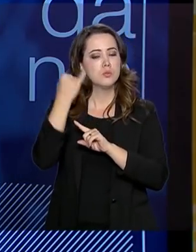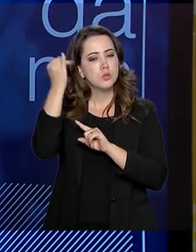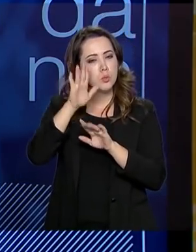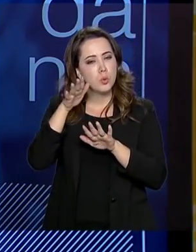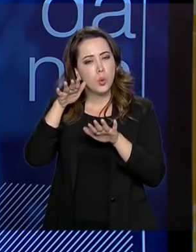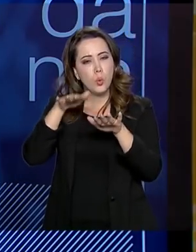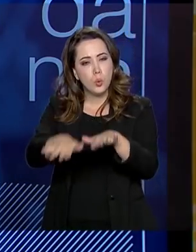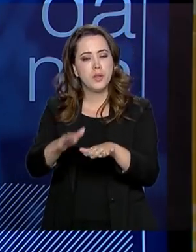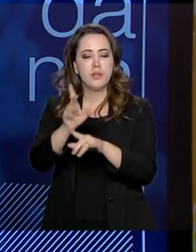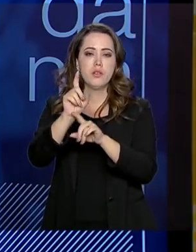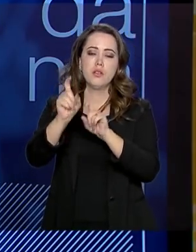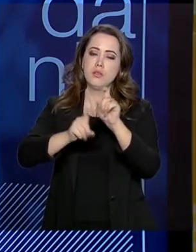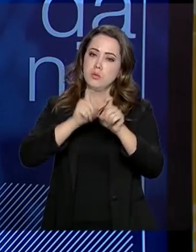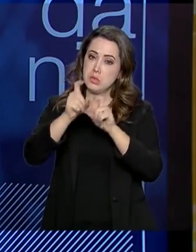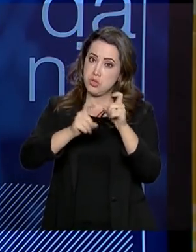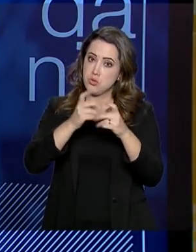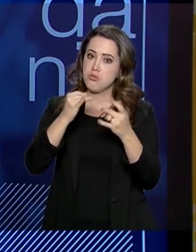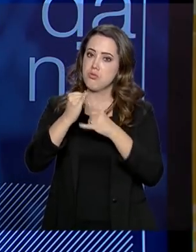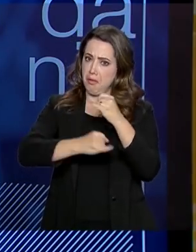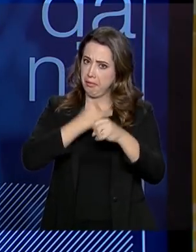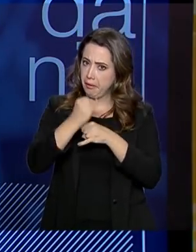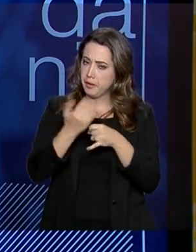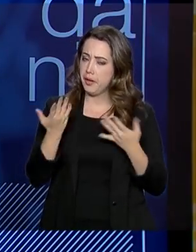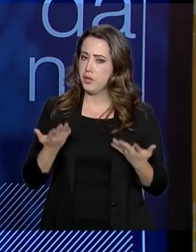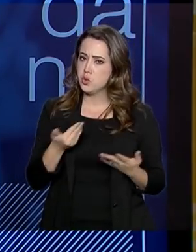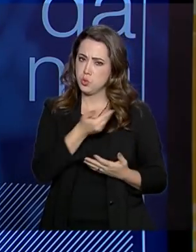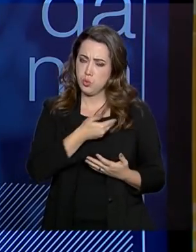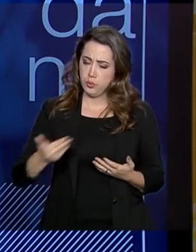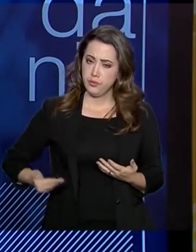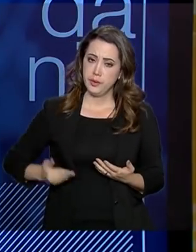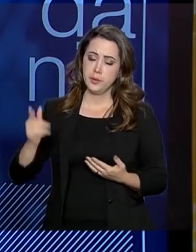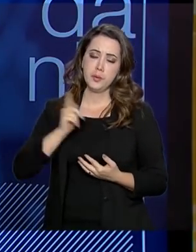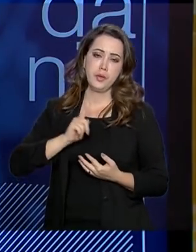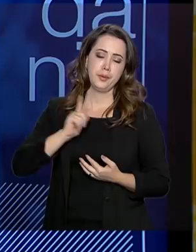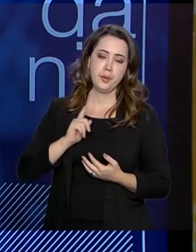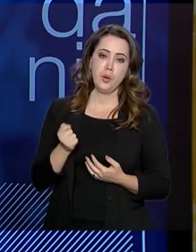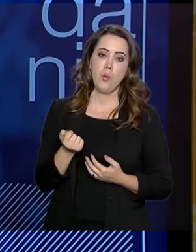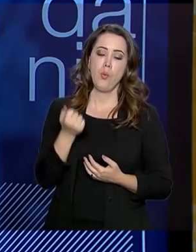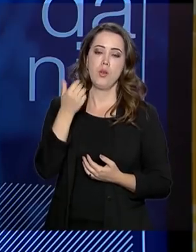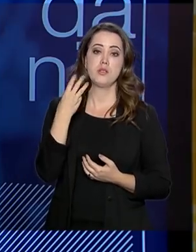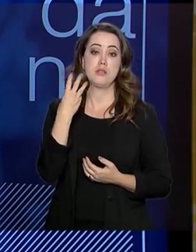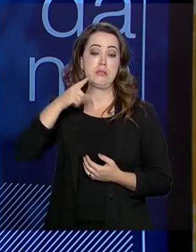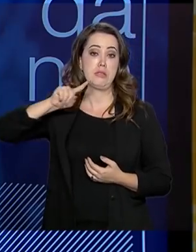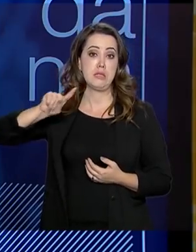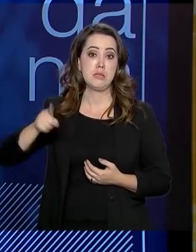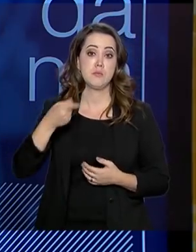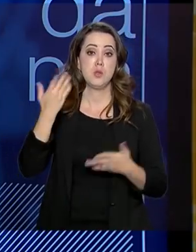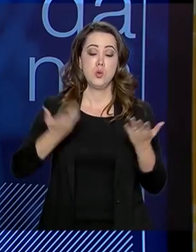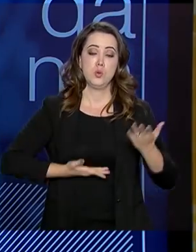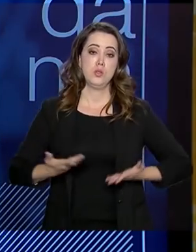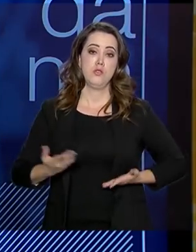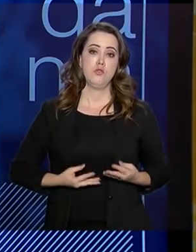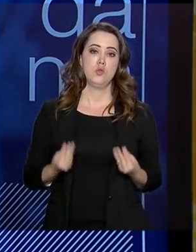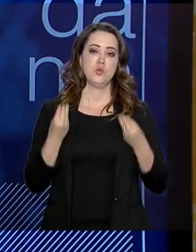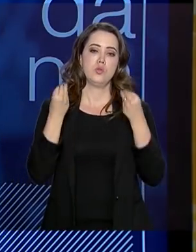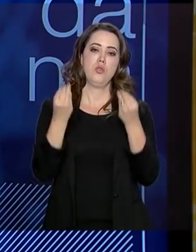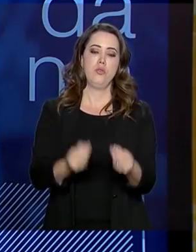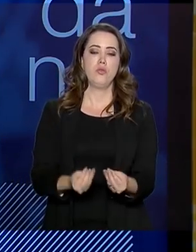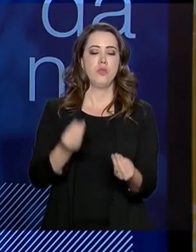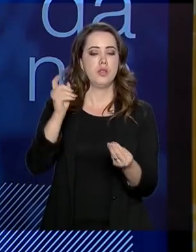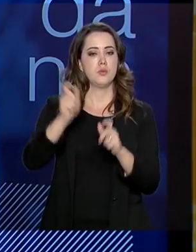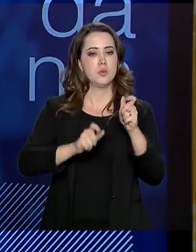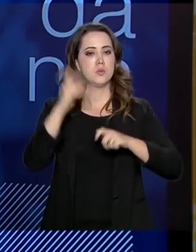incluída digitalmente. O governo possui quase 3 mil serviços na sua oferta para o